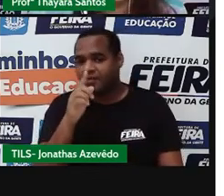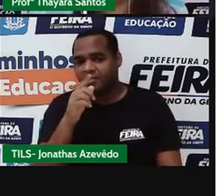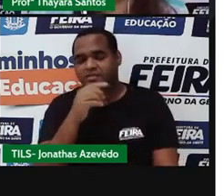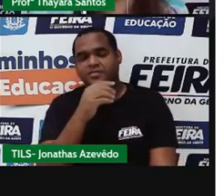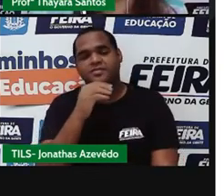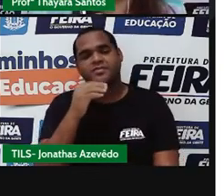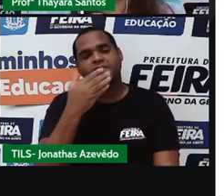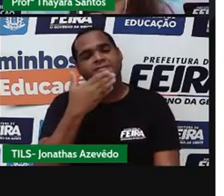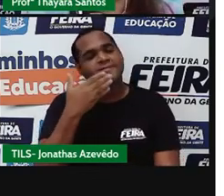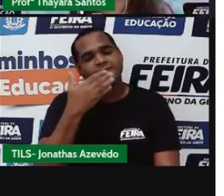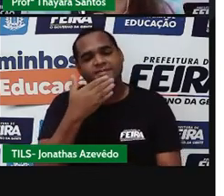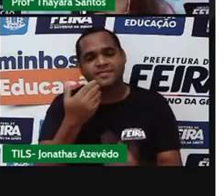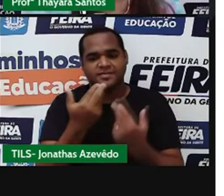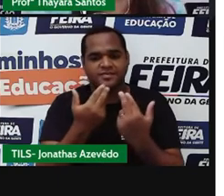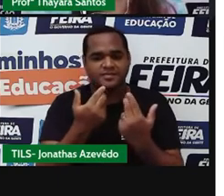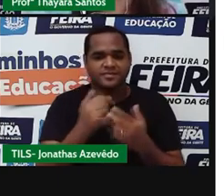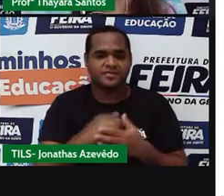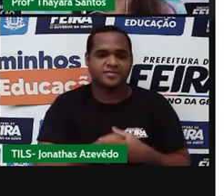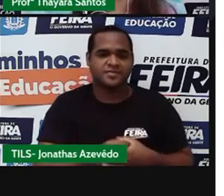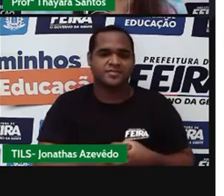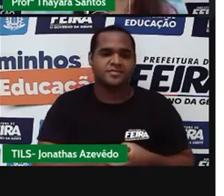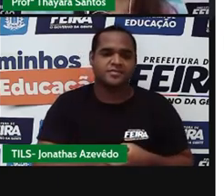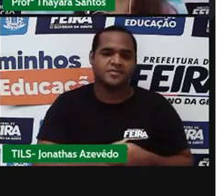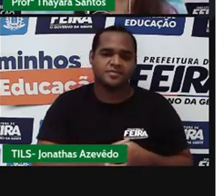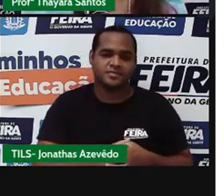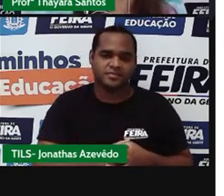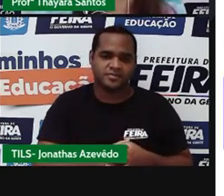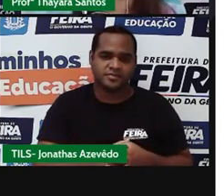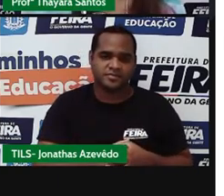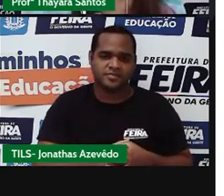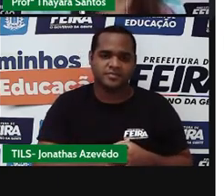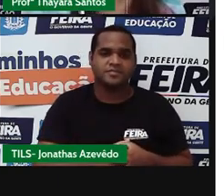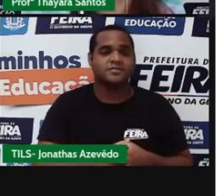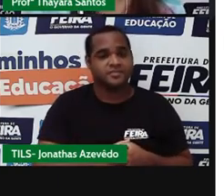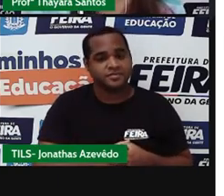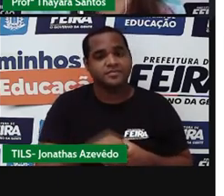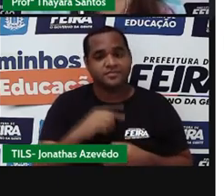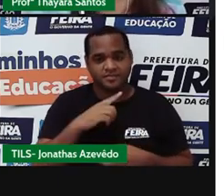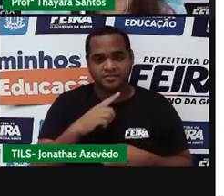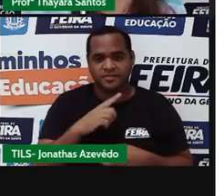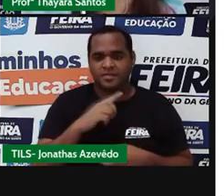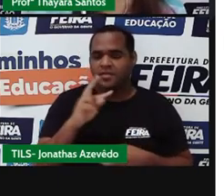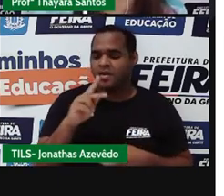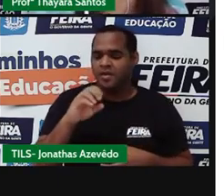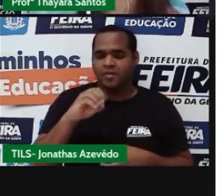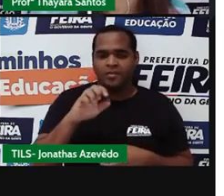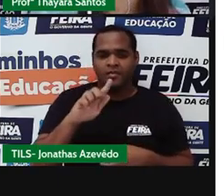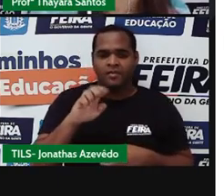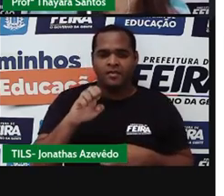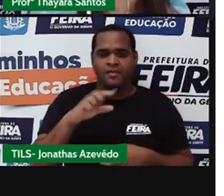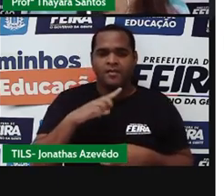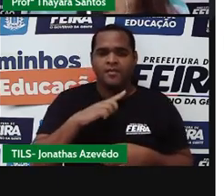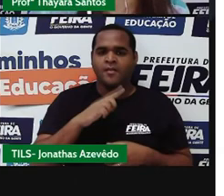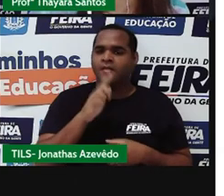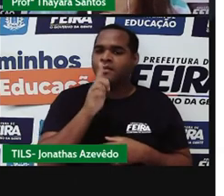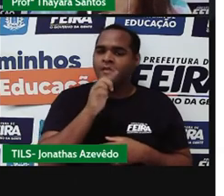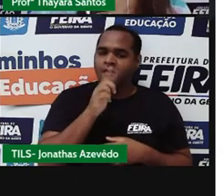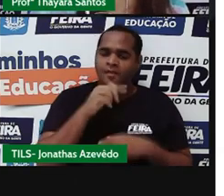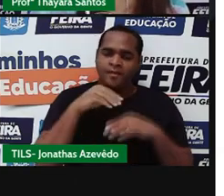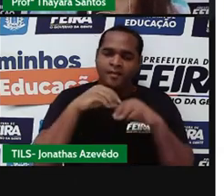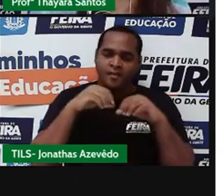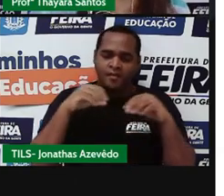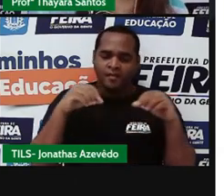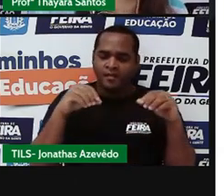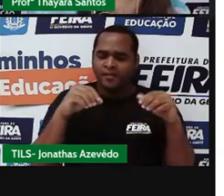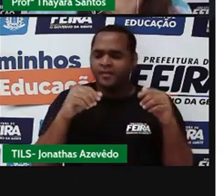consegue se dissolver também na água. Então, temos uma mistura homogênea também. Água mais areia. Mistura ou não